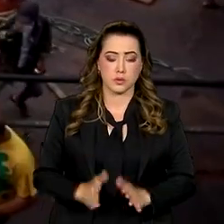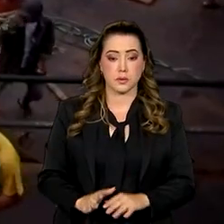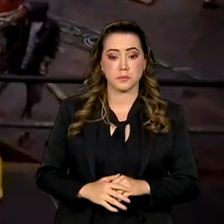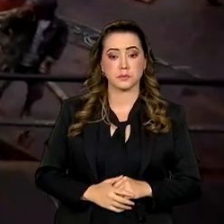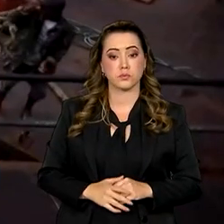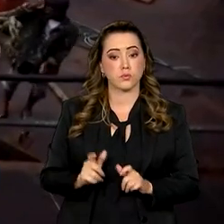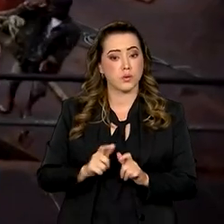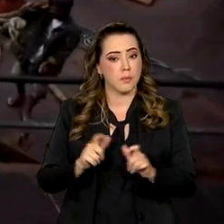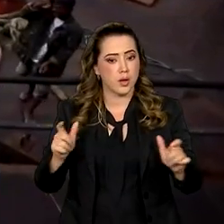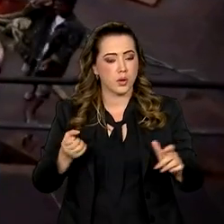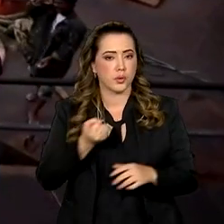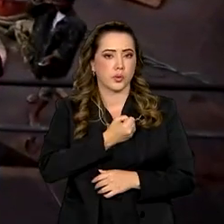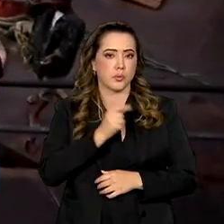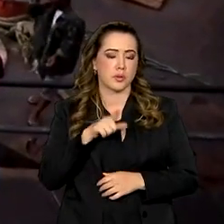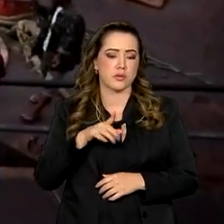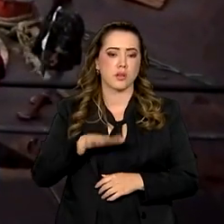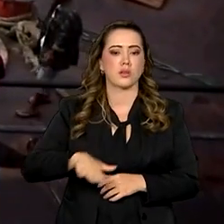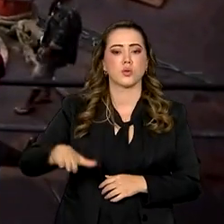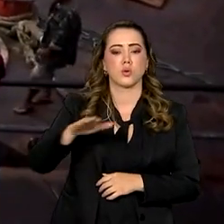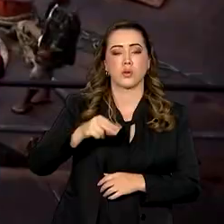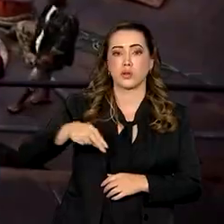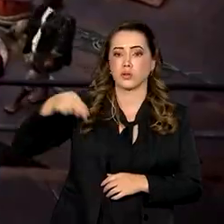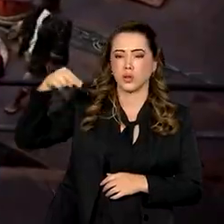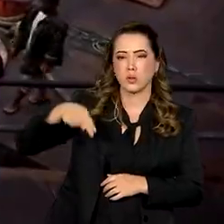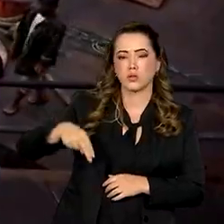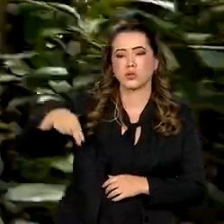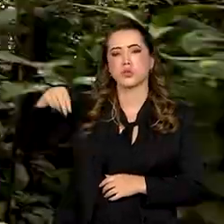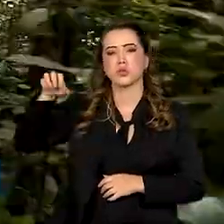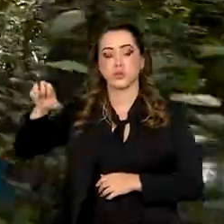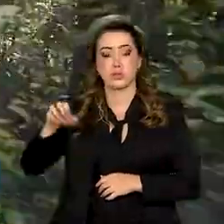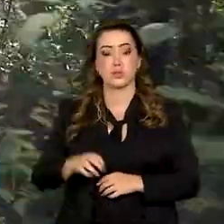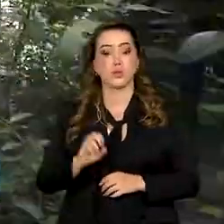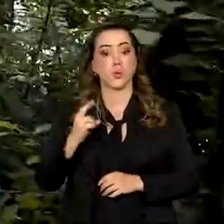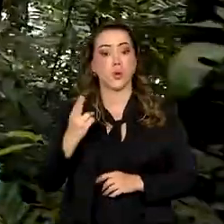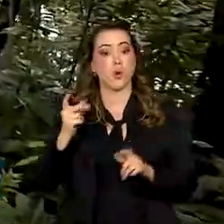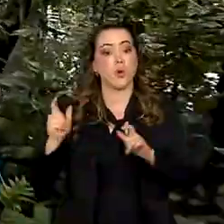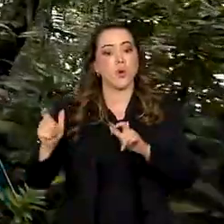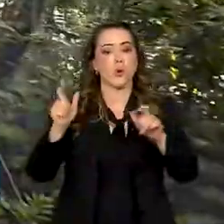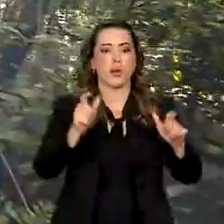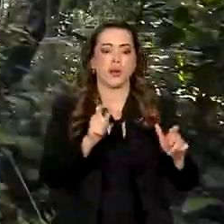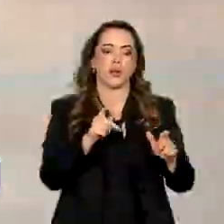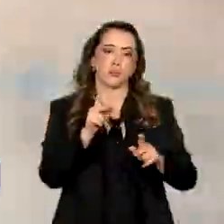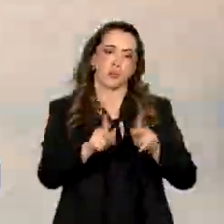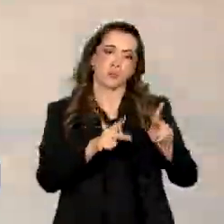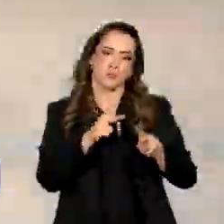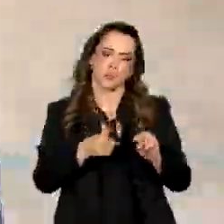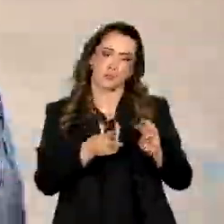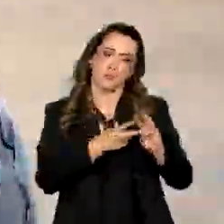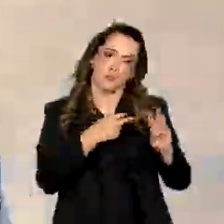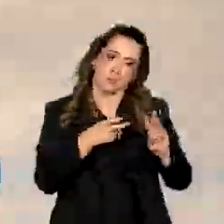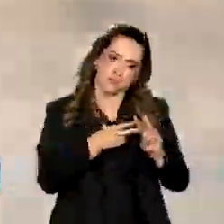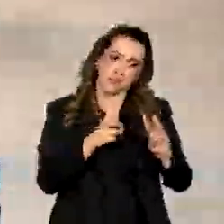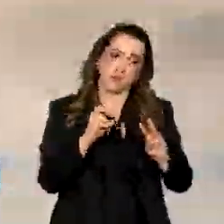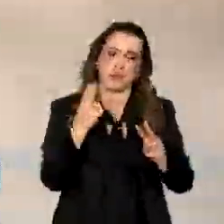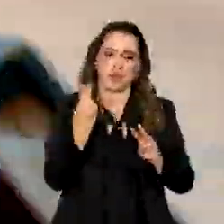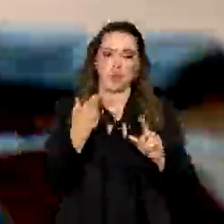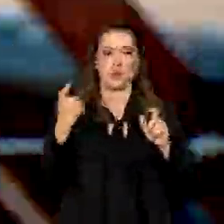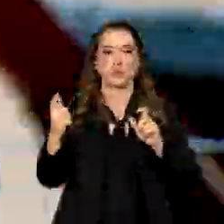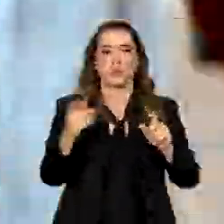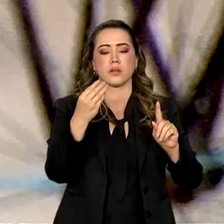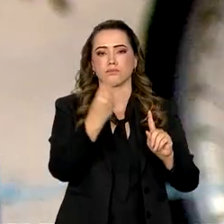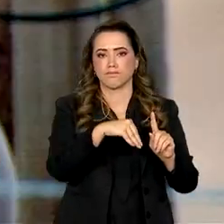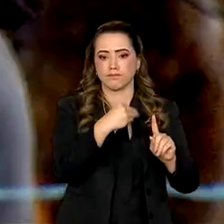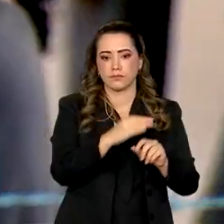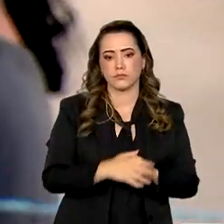A maioria se encontra nas regiões norte e nordeste, ou entre populações indígenas ou muito vulneráveis.